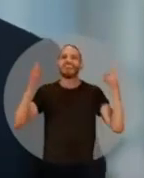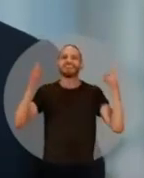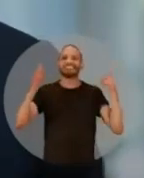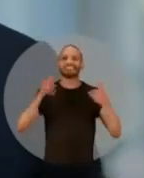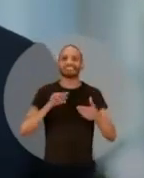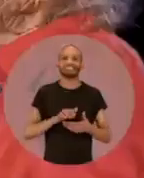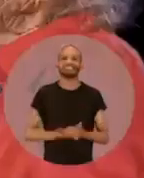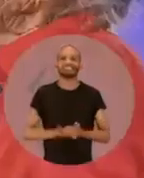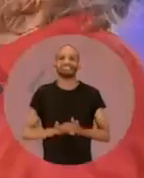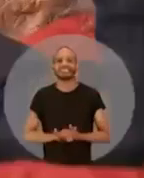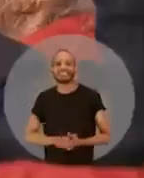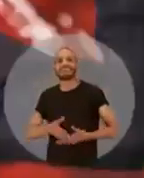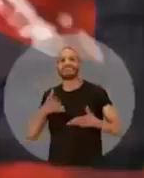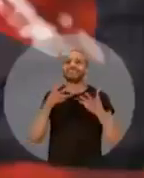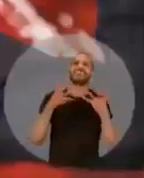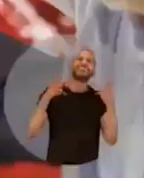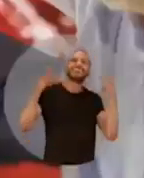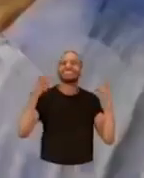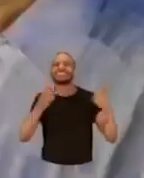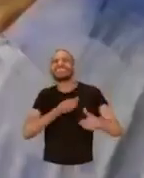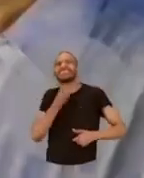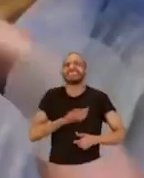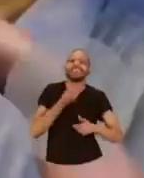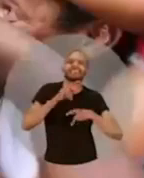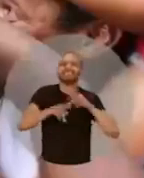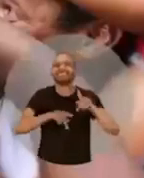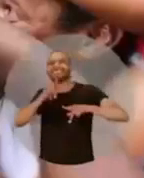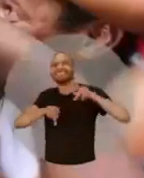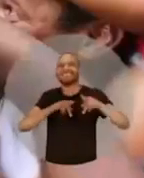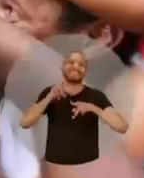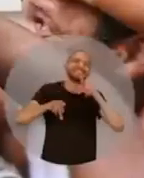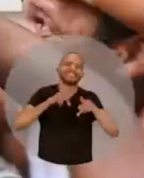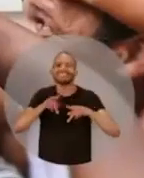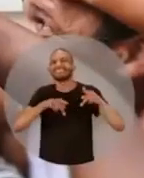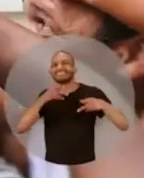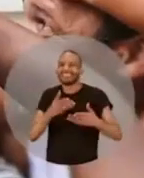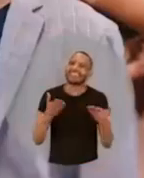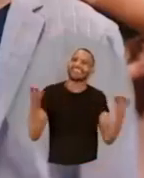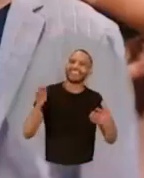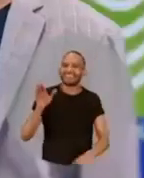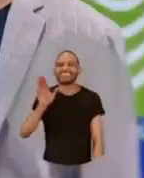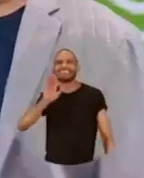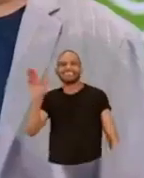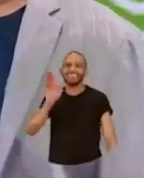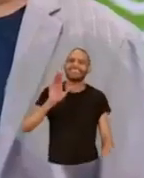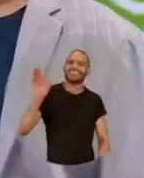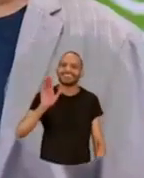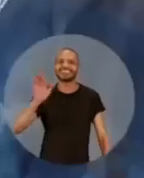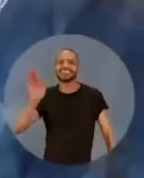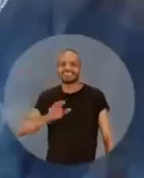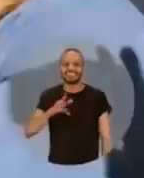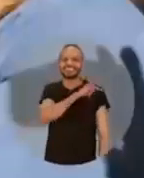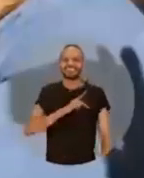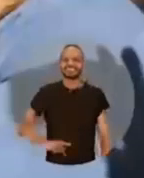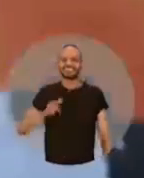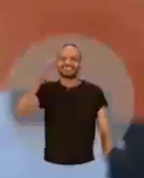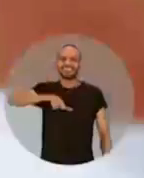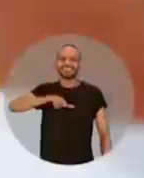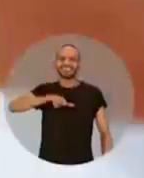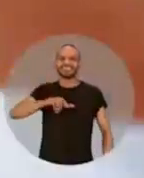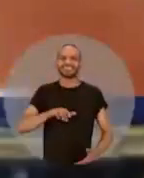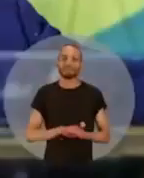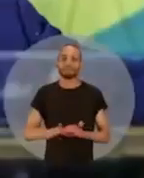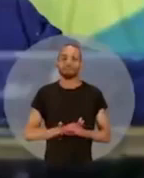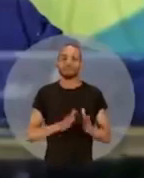fazer melhor. Pra melhorar a vida do povo É Lula, presidente de